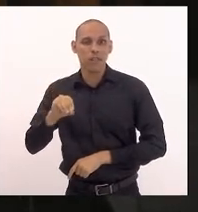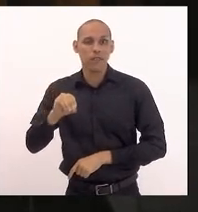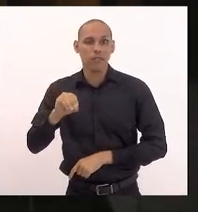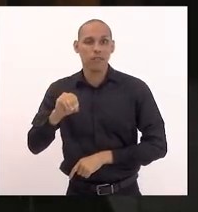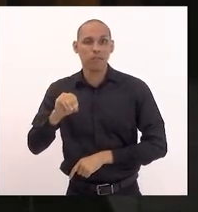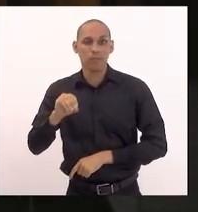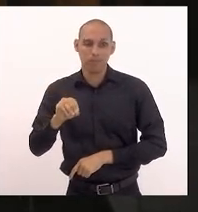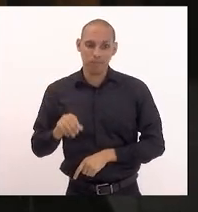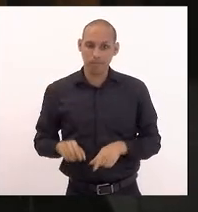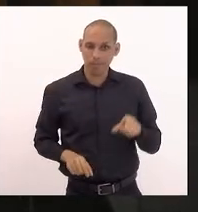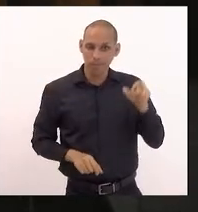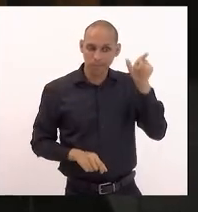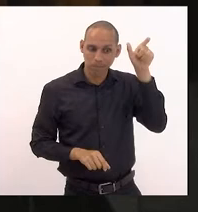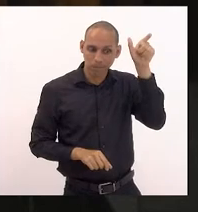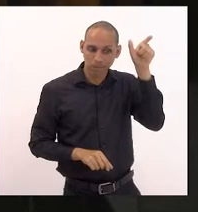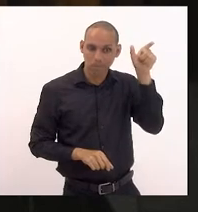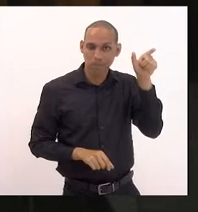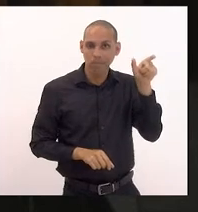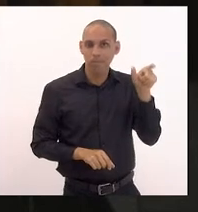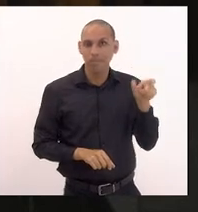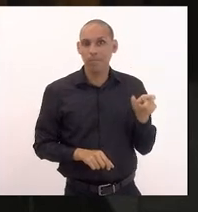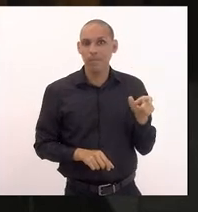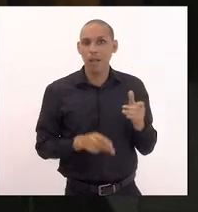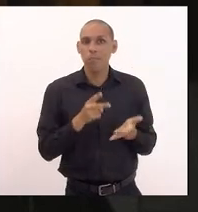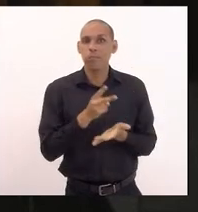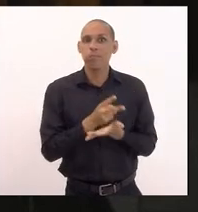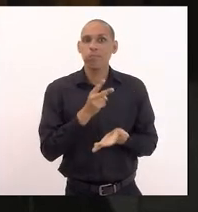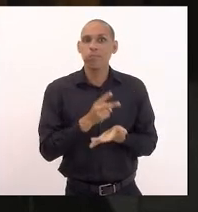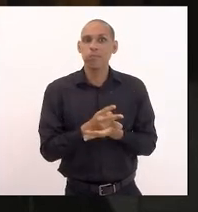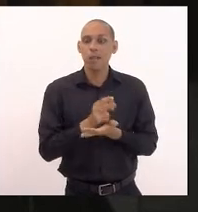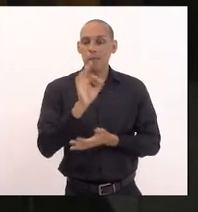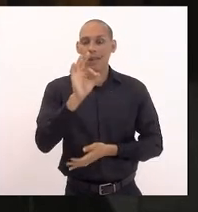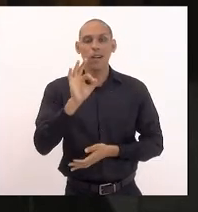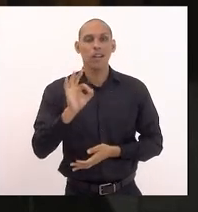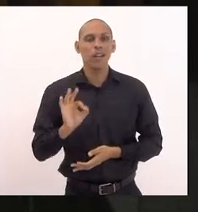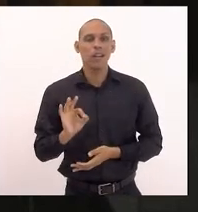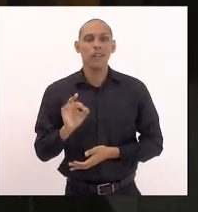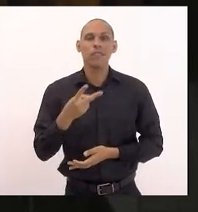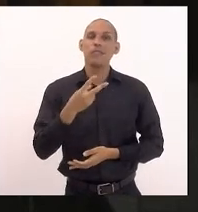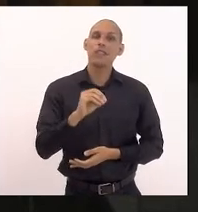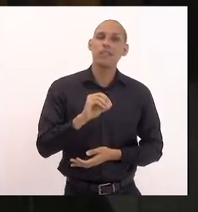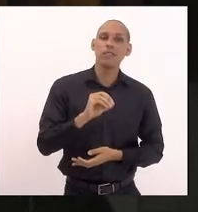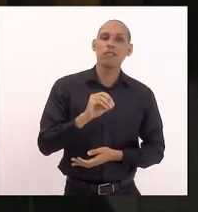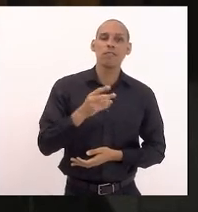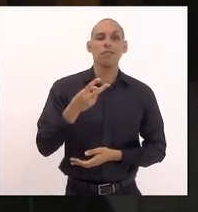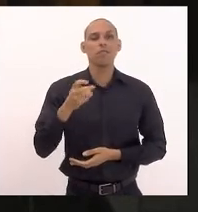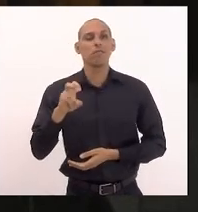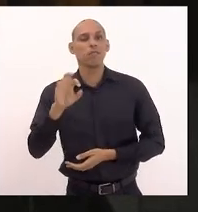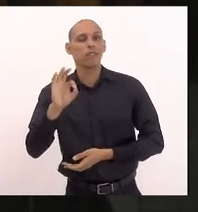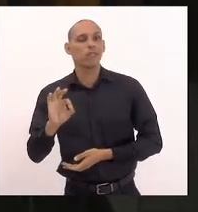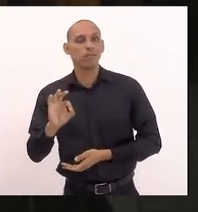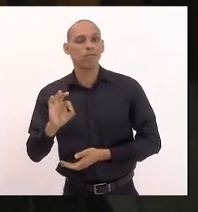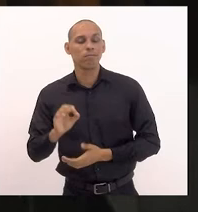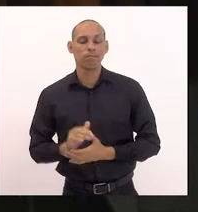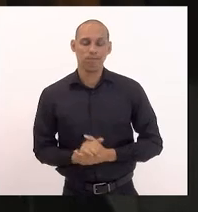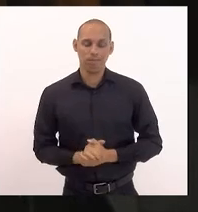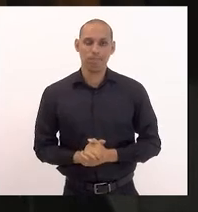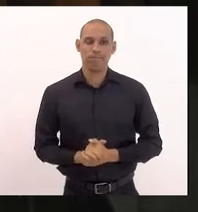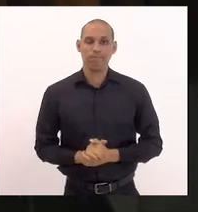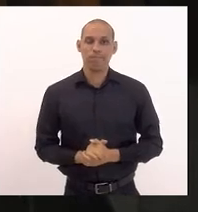mantém esse percentual 20 25%